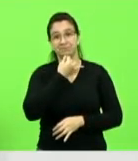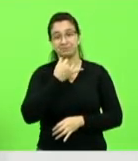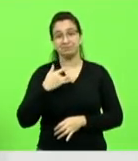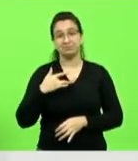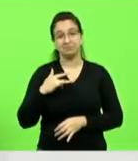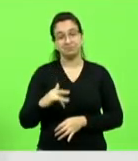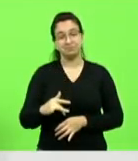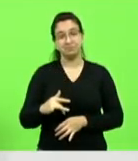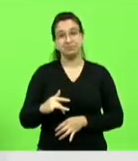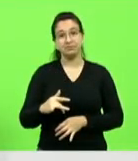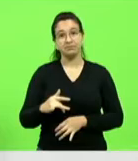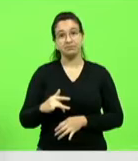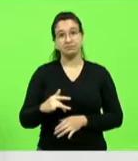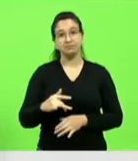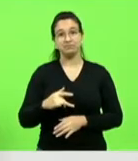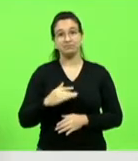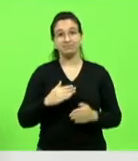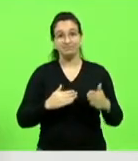não avançamos.